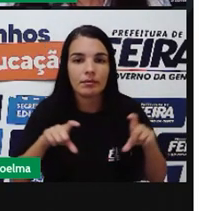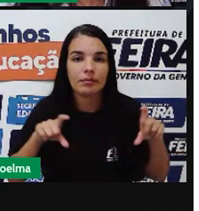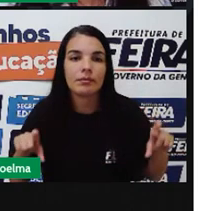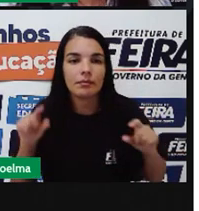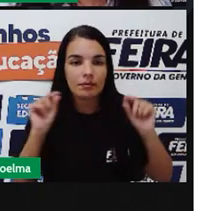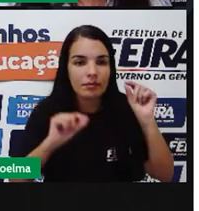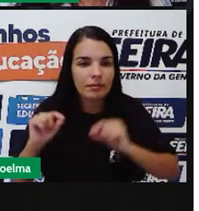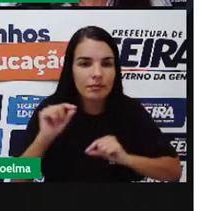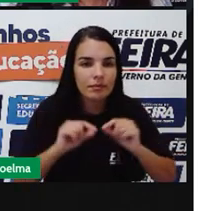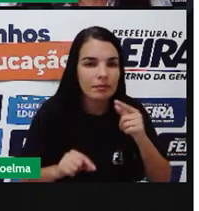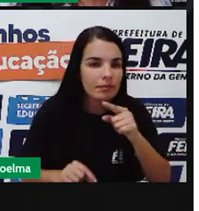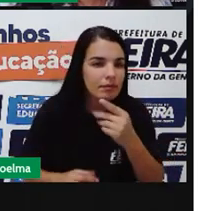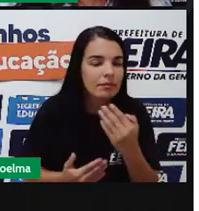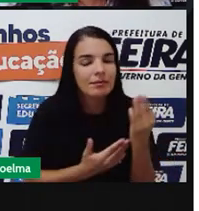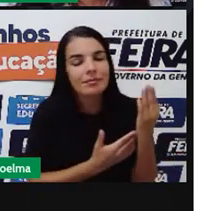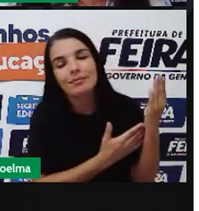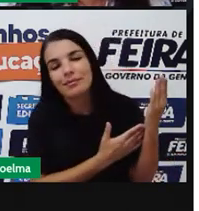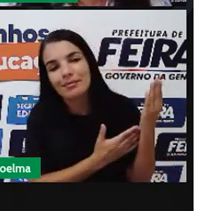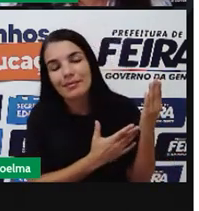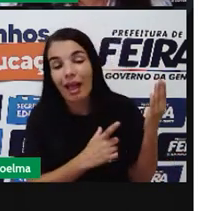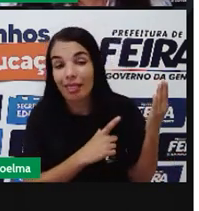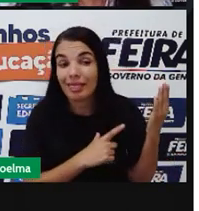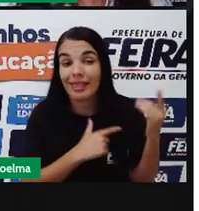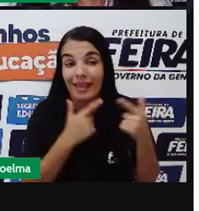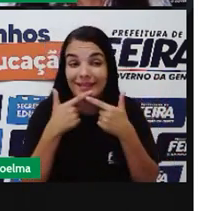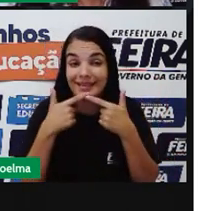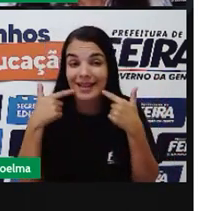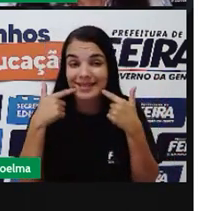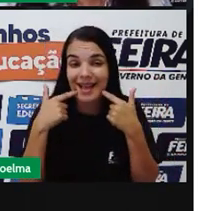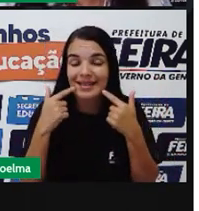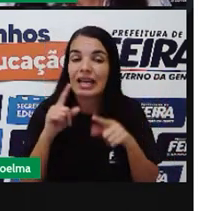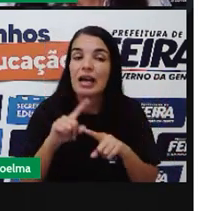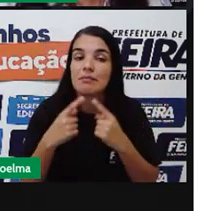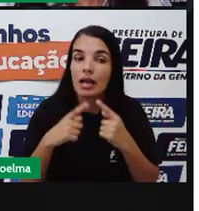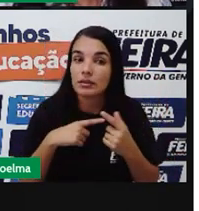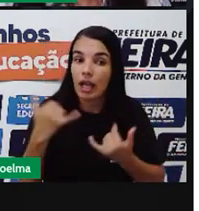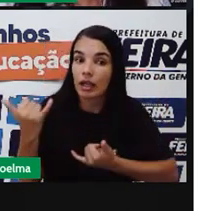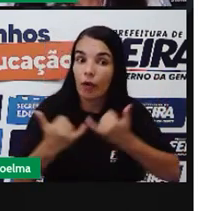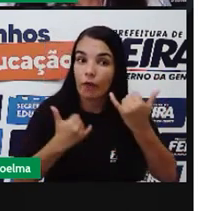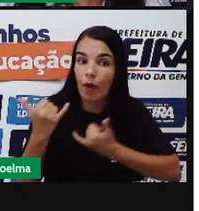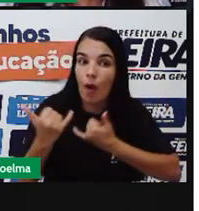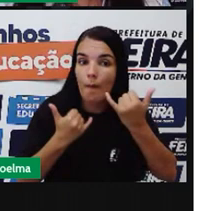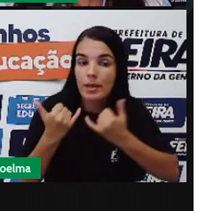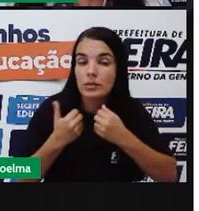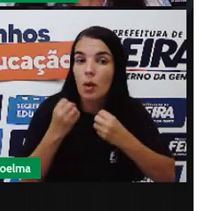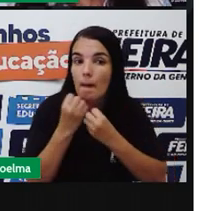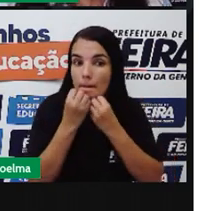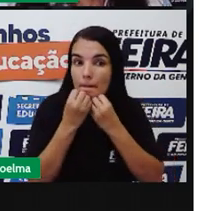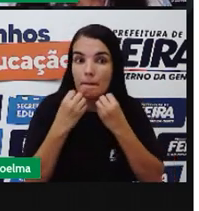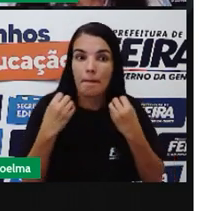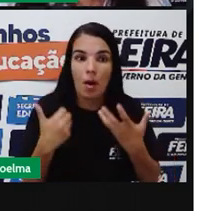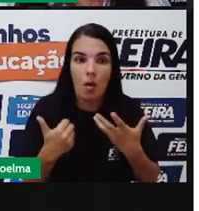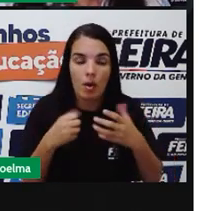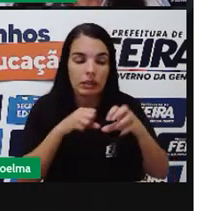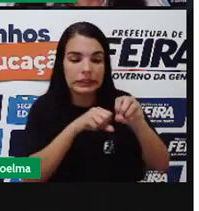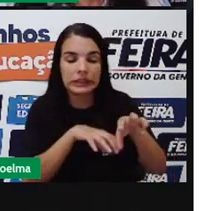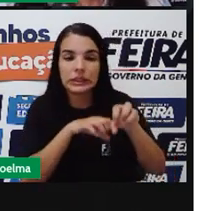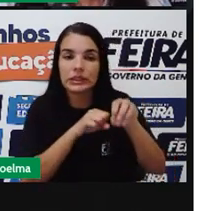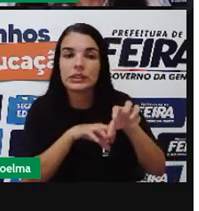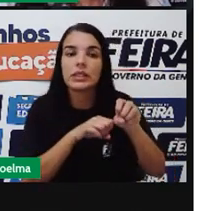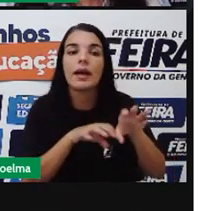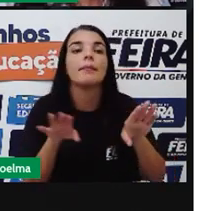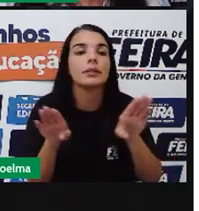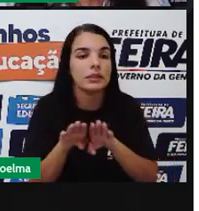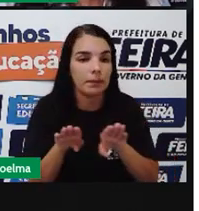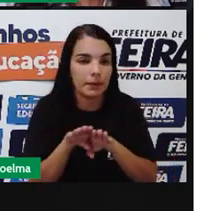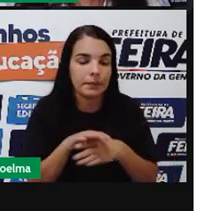charges Embora Sejam Engraçadas Elas Trazem Algumas Informações E Também Tem uma moral Por trás